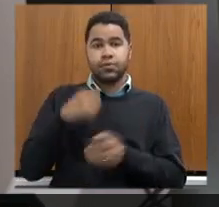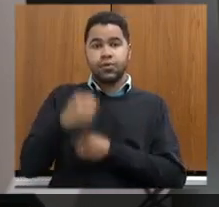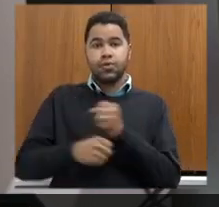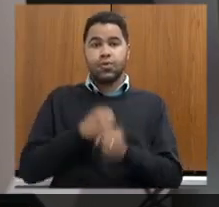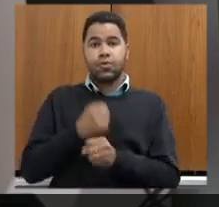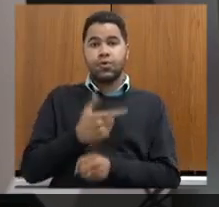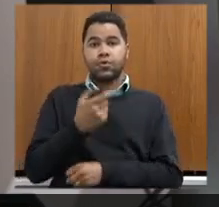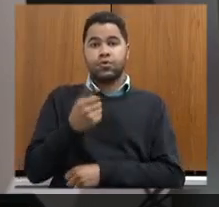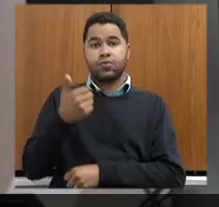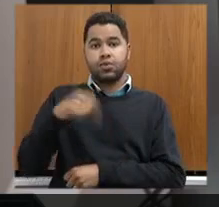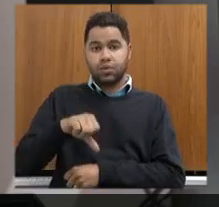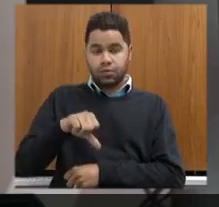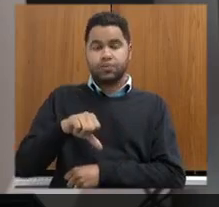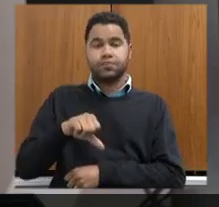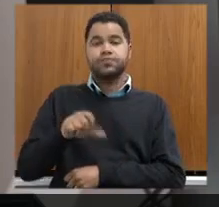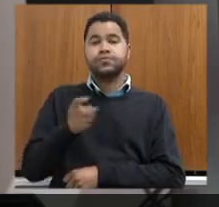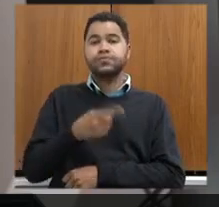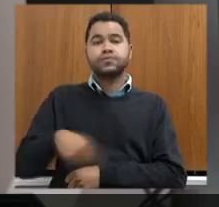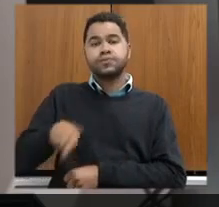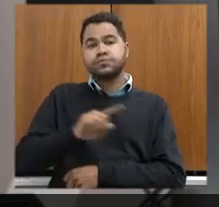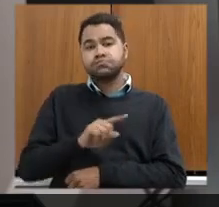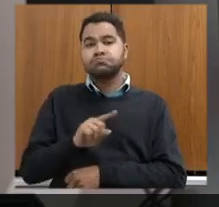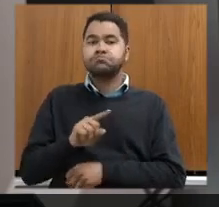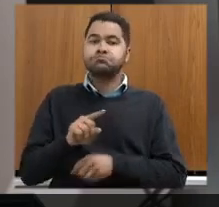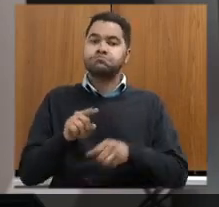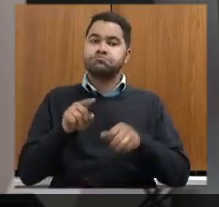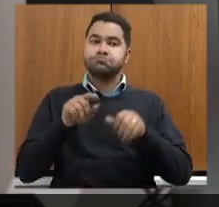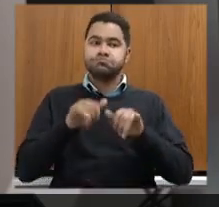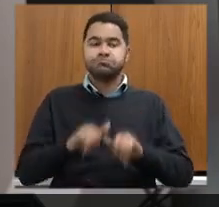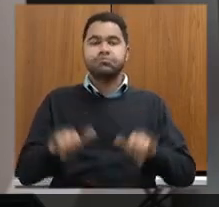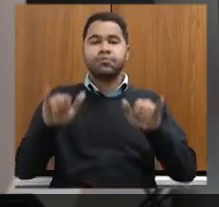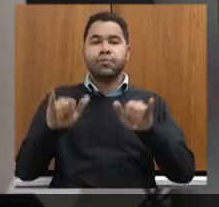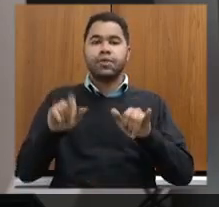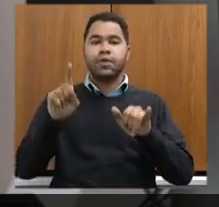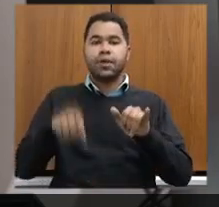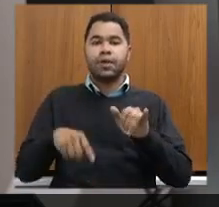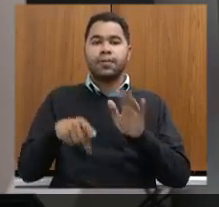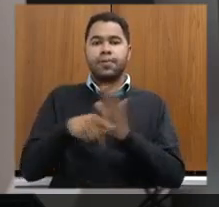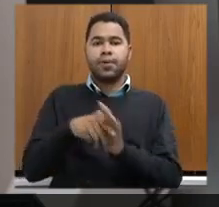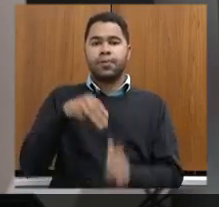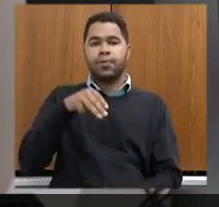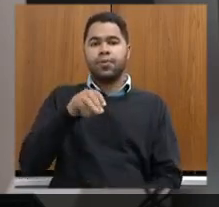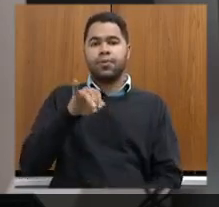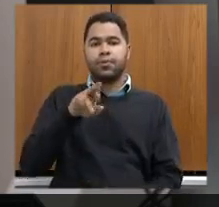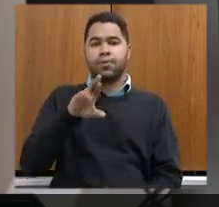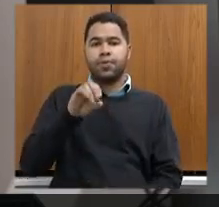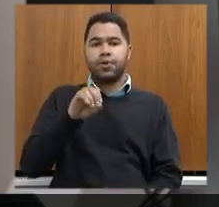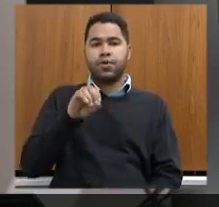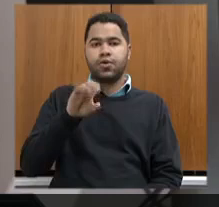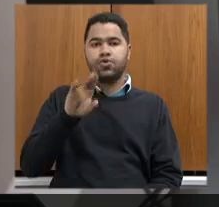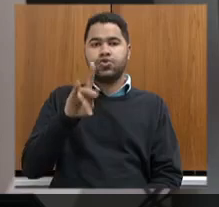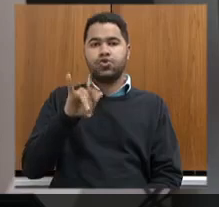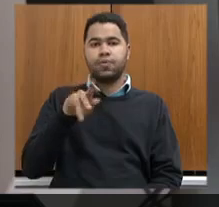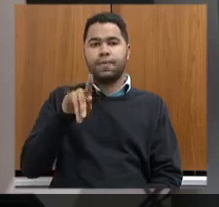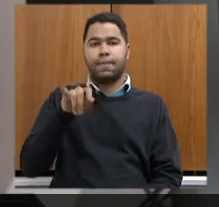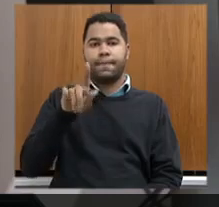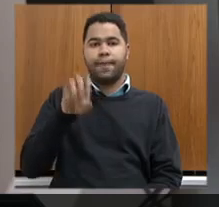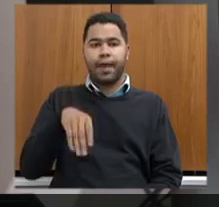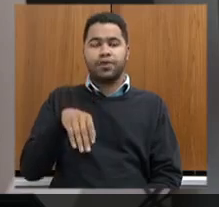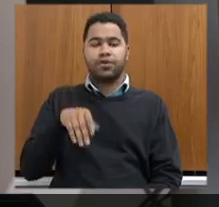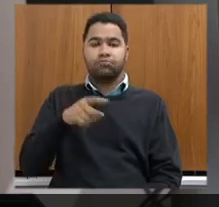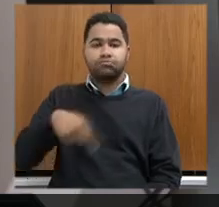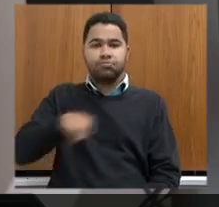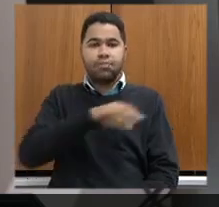2019. Nós lançamos um programa estadual de microchipagem de animais domésticos, Conheça o Seu Amigo,